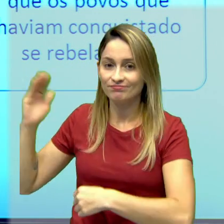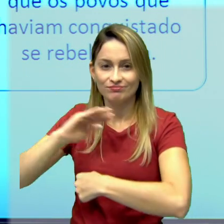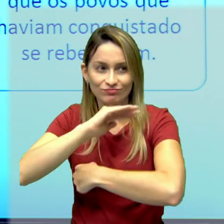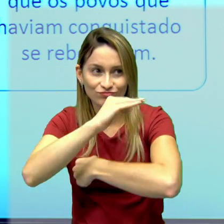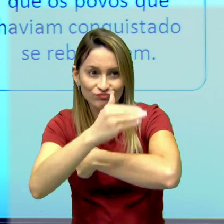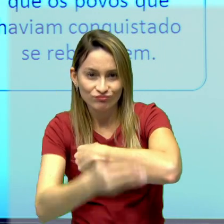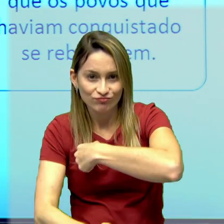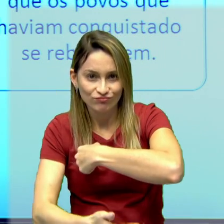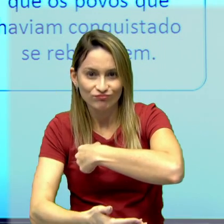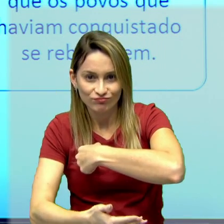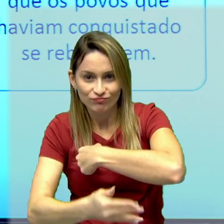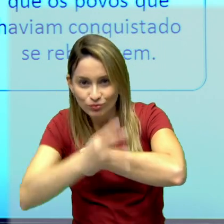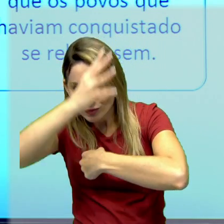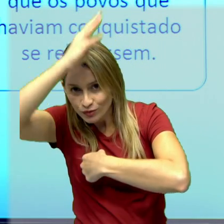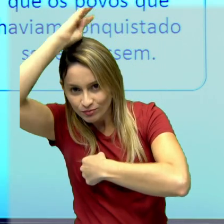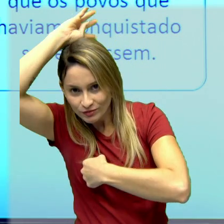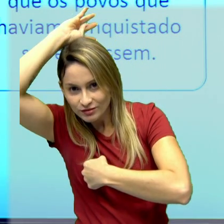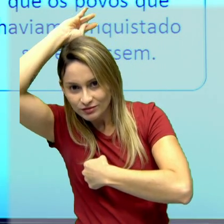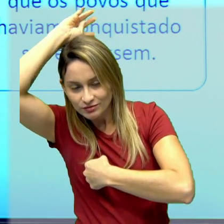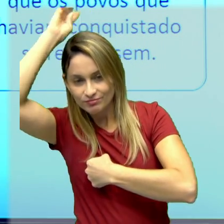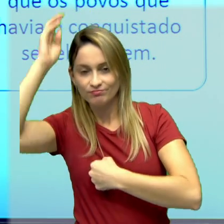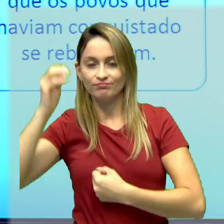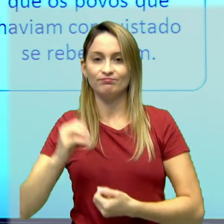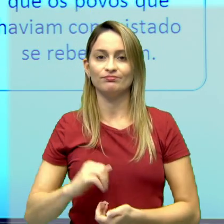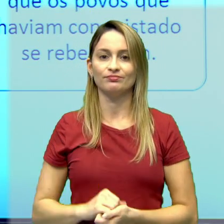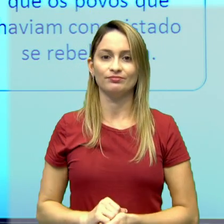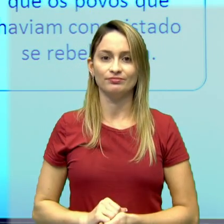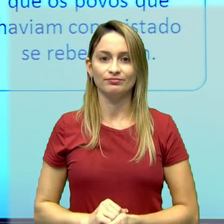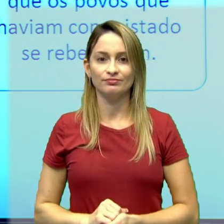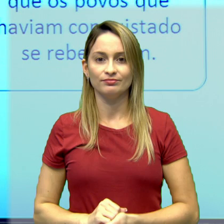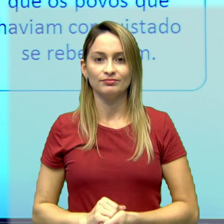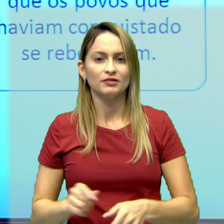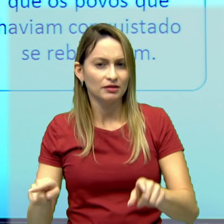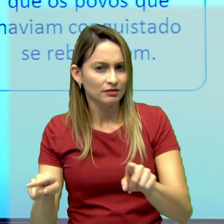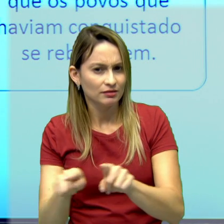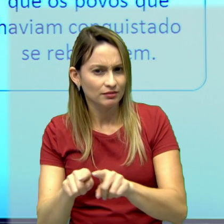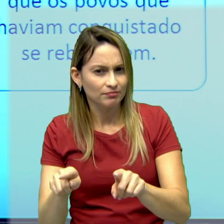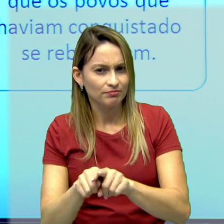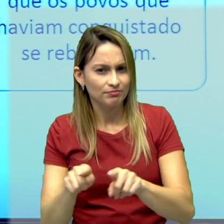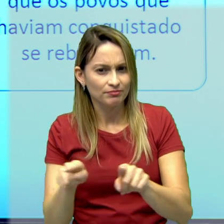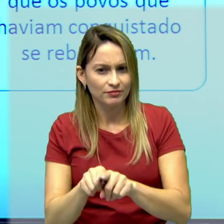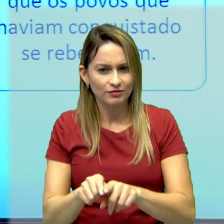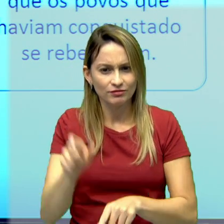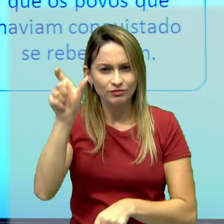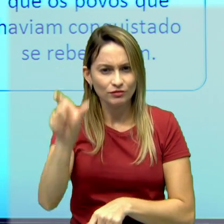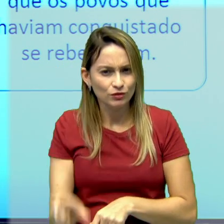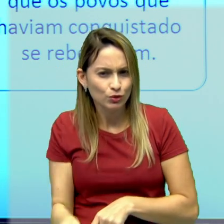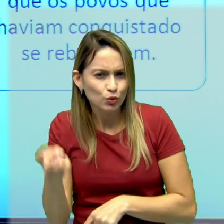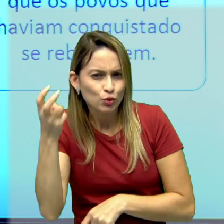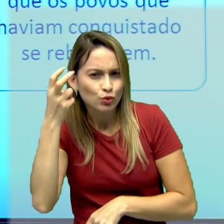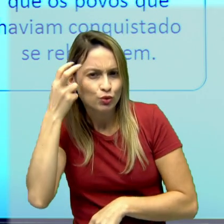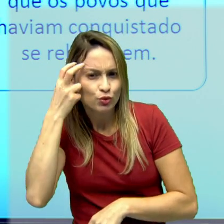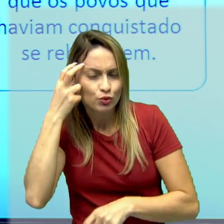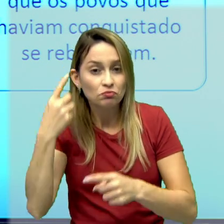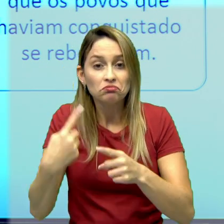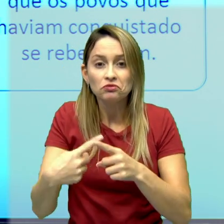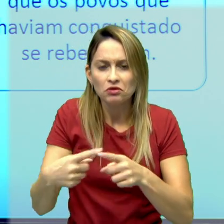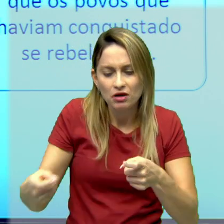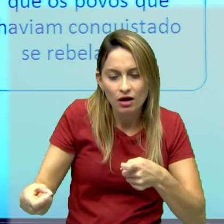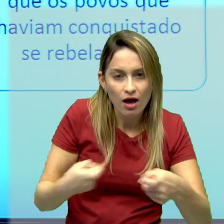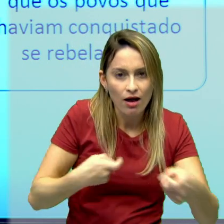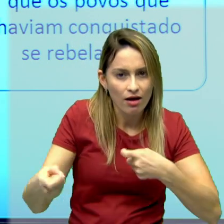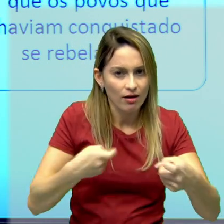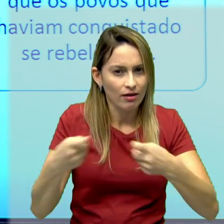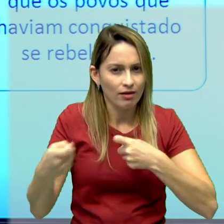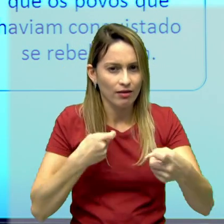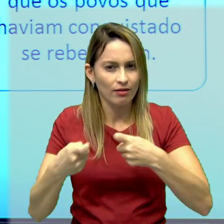espartano. Ele, ao mesmo tempo, é um elemento cultural, porque a